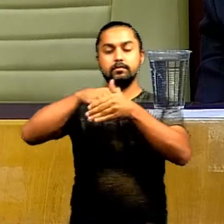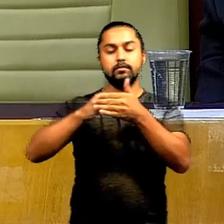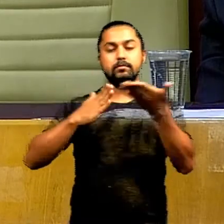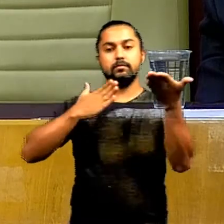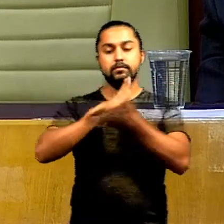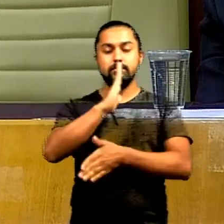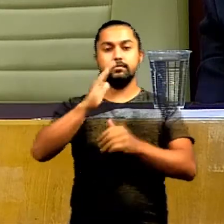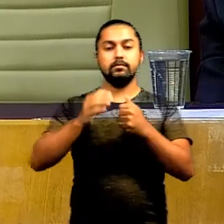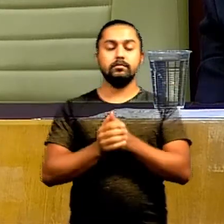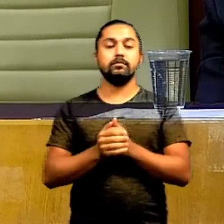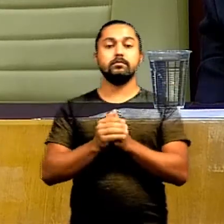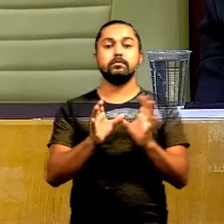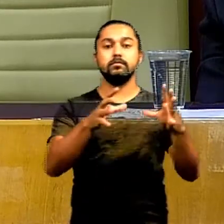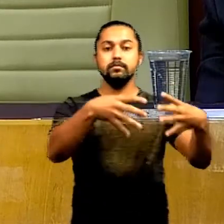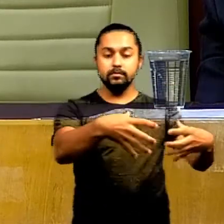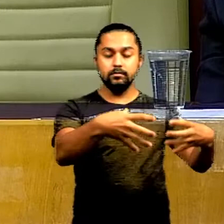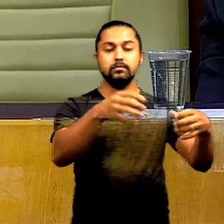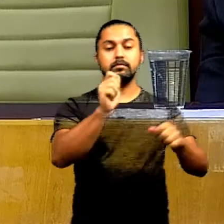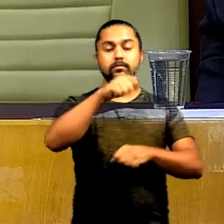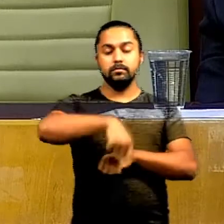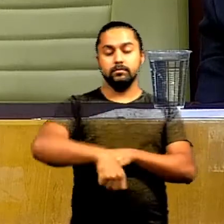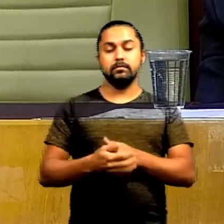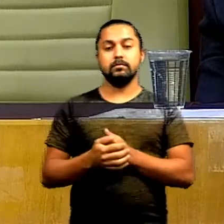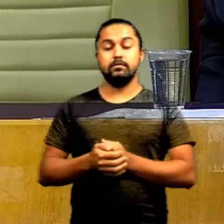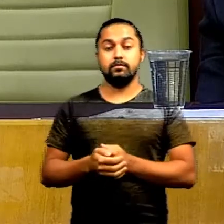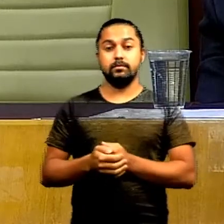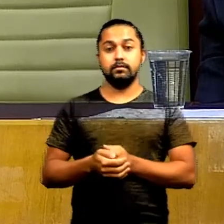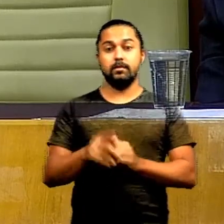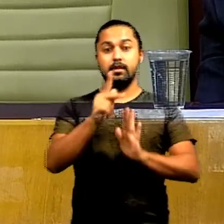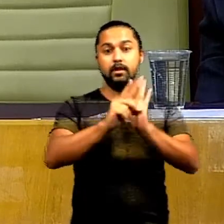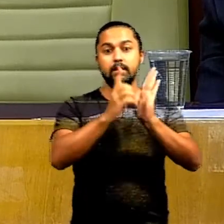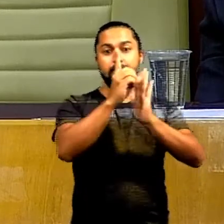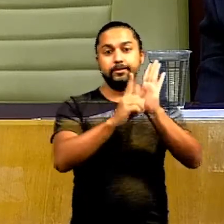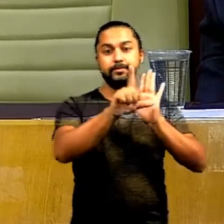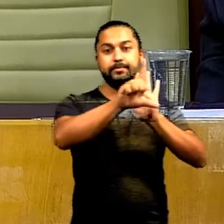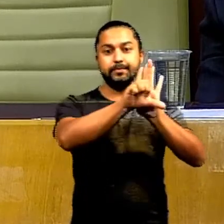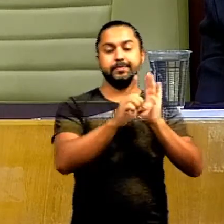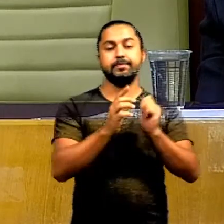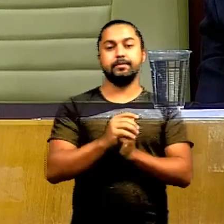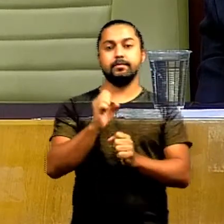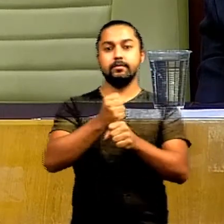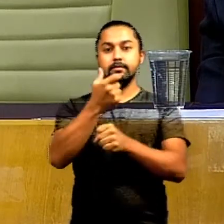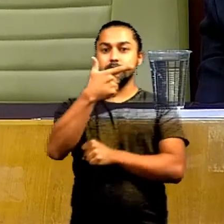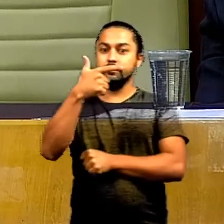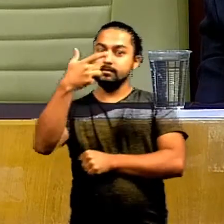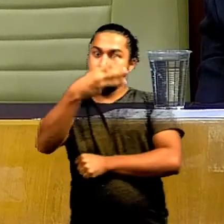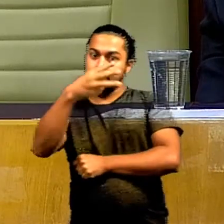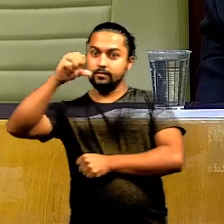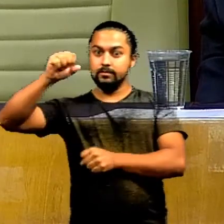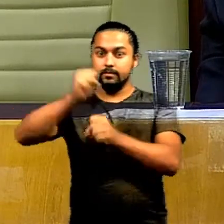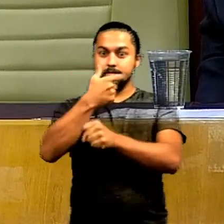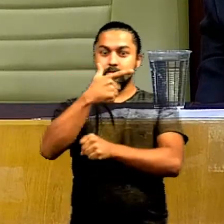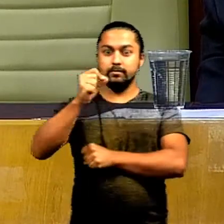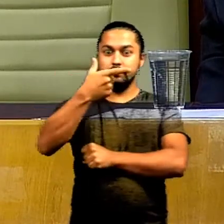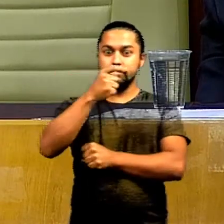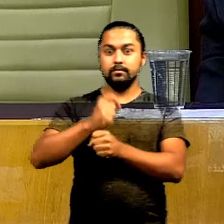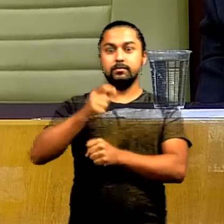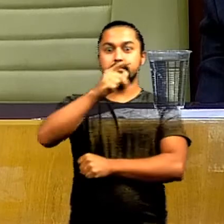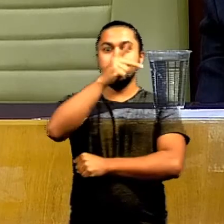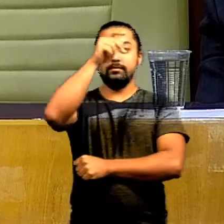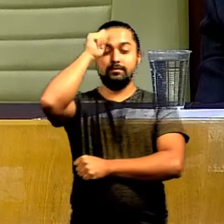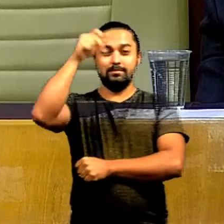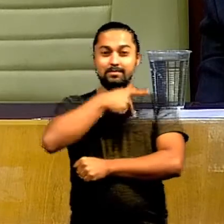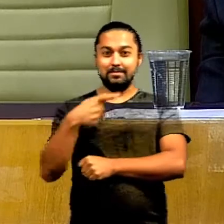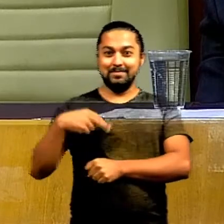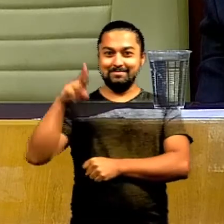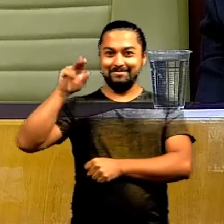única, foi aprovada e encaminhada ao Núcleo de Processamento e Controle. Projeto de decreto legislativo nº 39 de 2020, de autoria do vereador Pastor